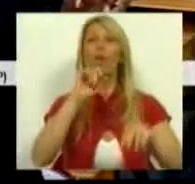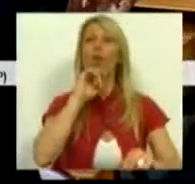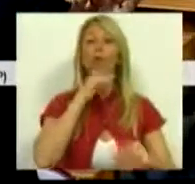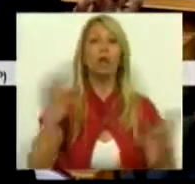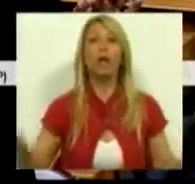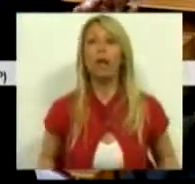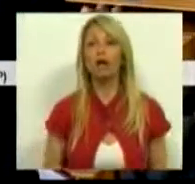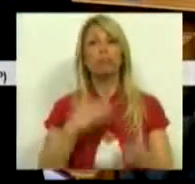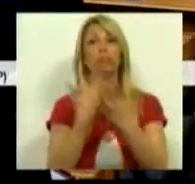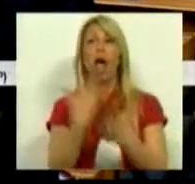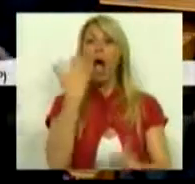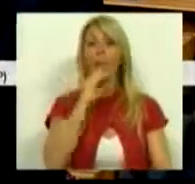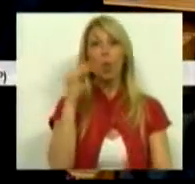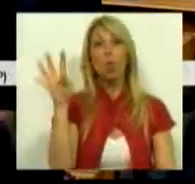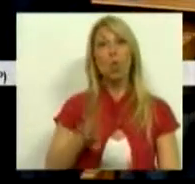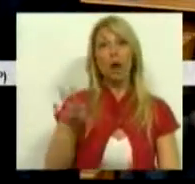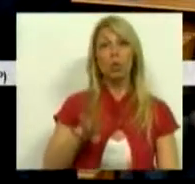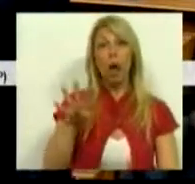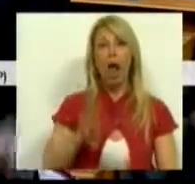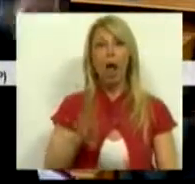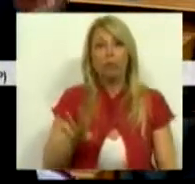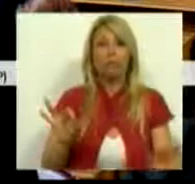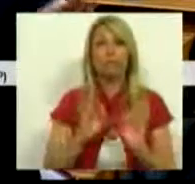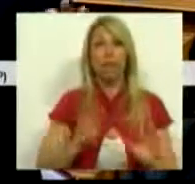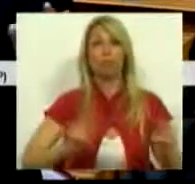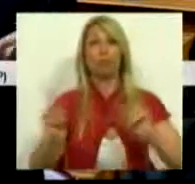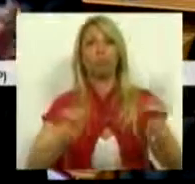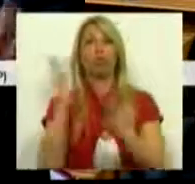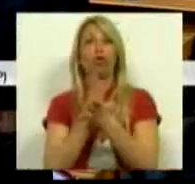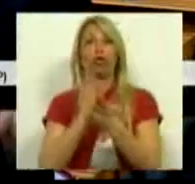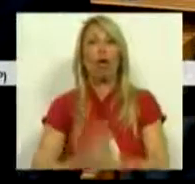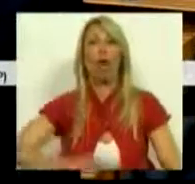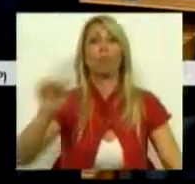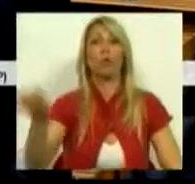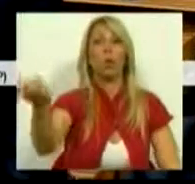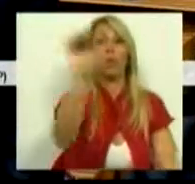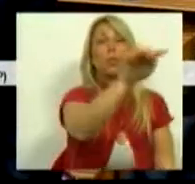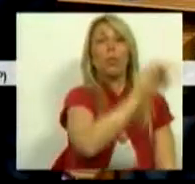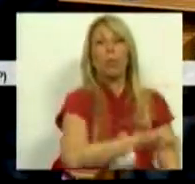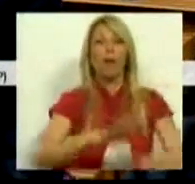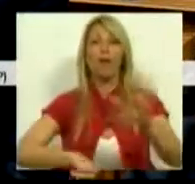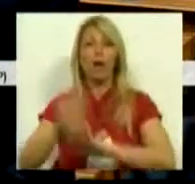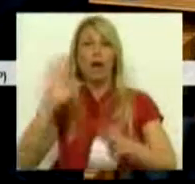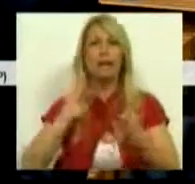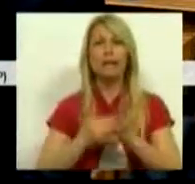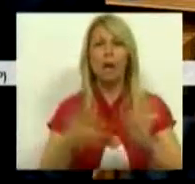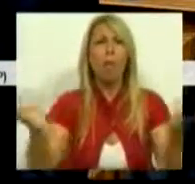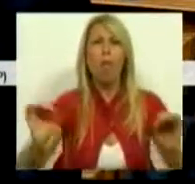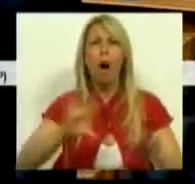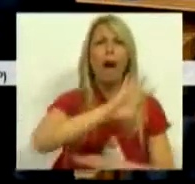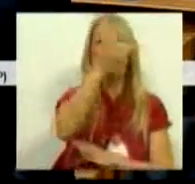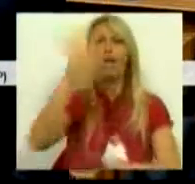Vão-se colocar alunos de quarto ano, qual saltimbancos, de escola em escola, para fazerem exames que mais de nenhum país da Europa